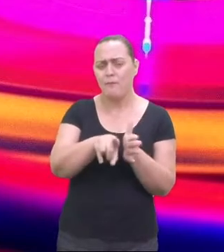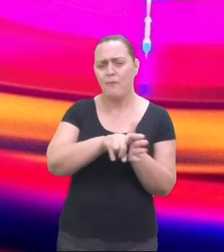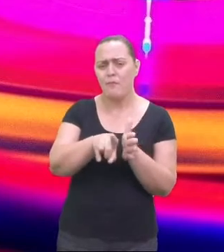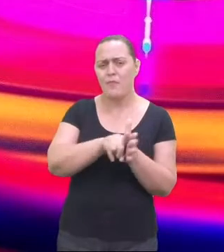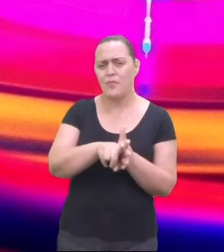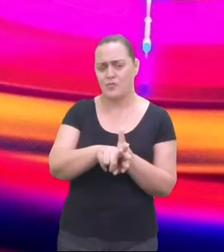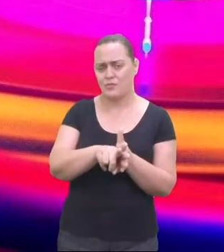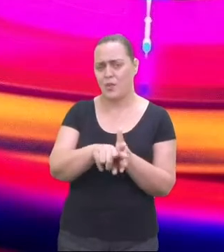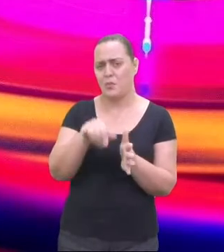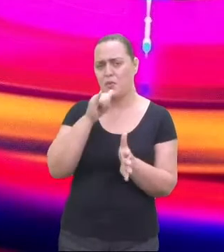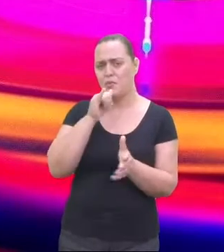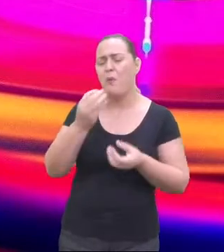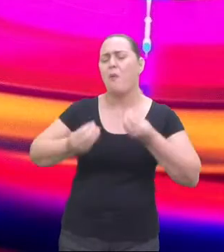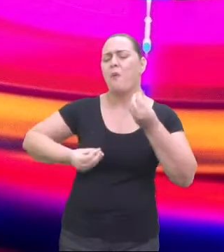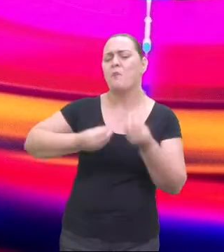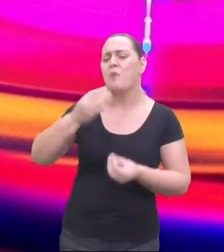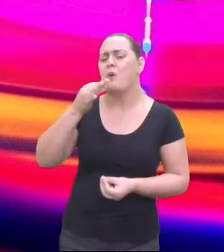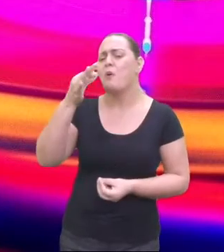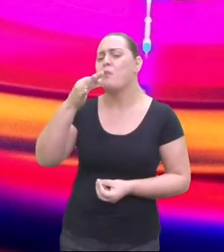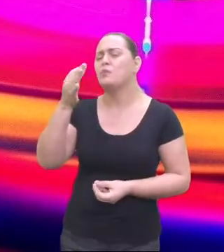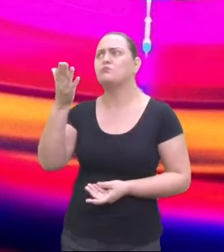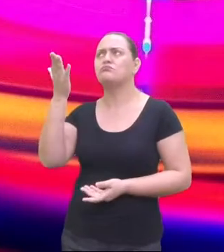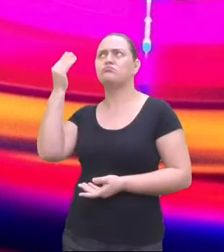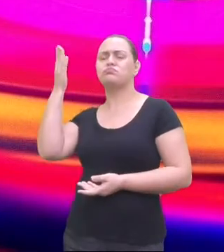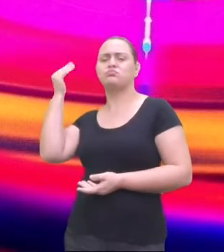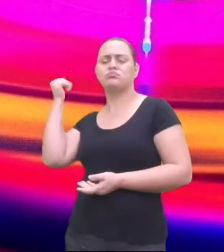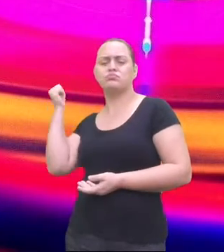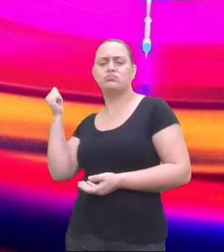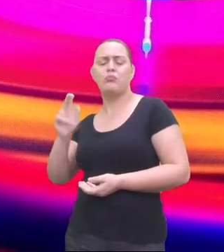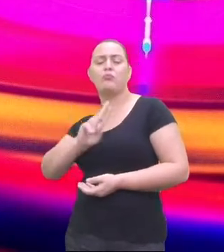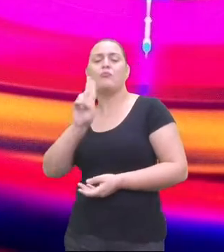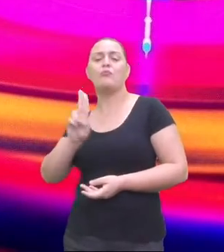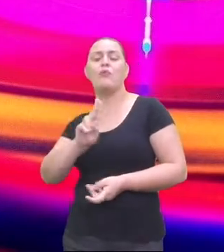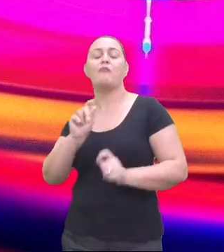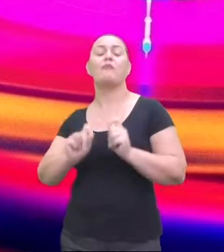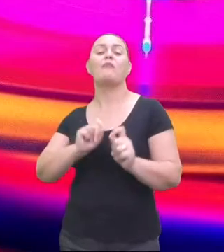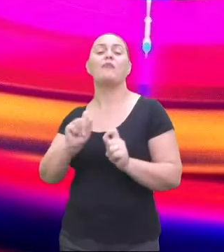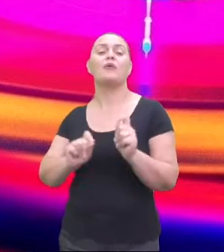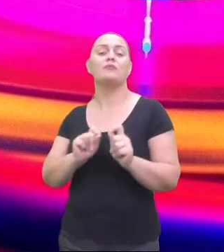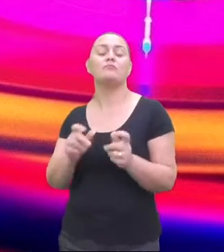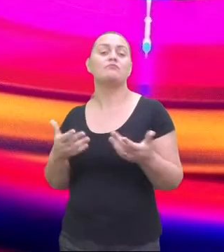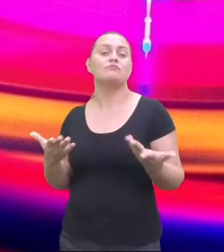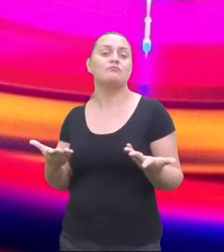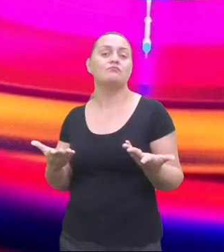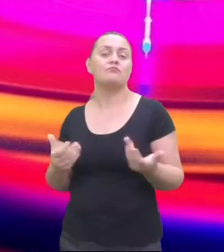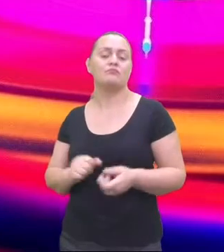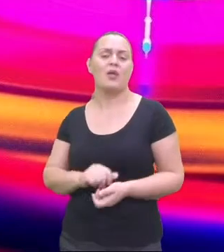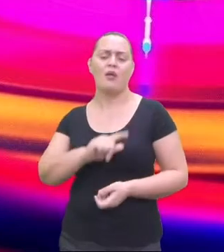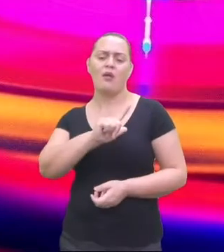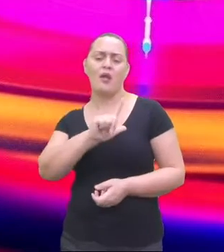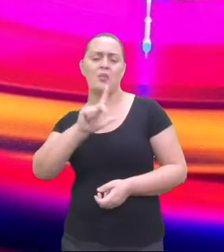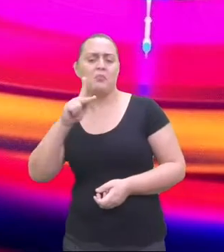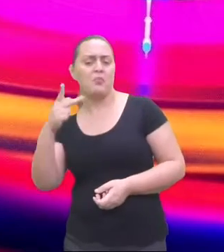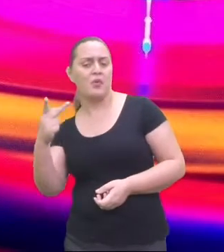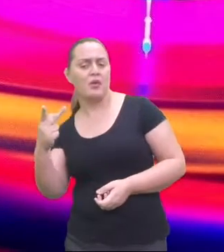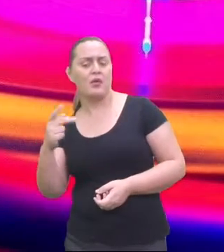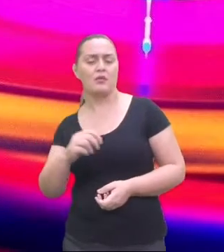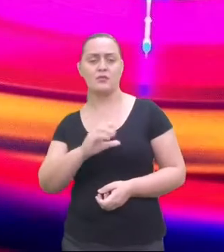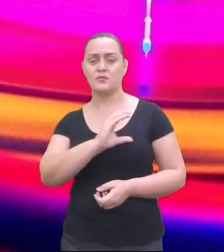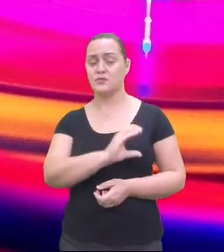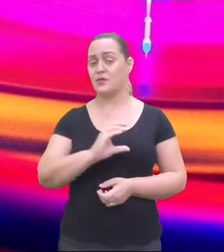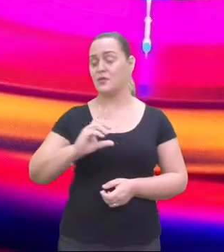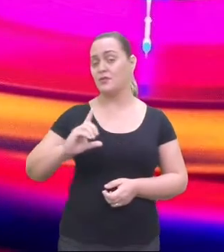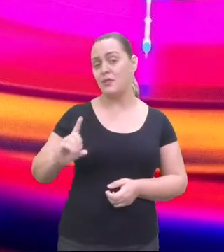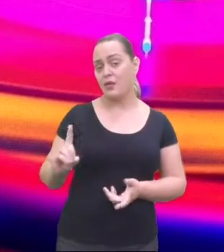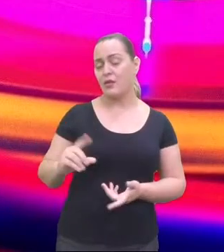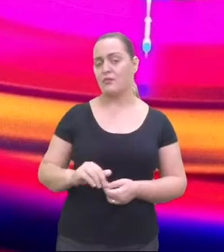música antigamente? LP, fita, CD? Faz essa pesquisa. Quais eram os veículos